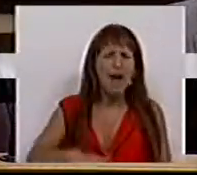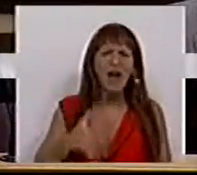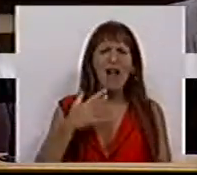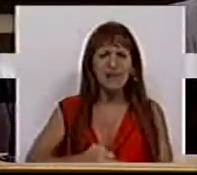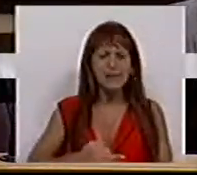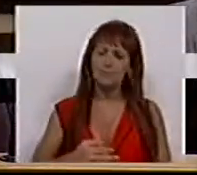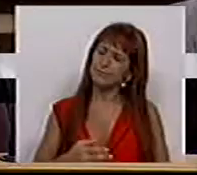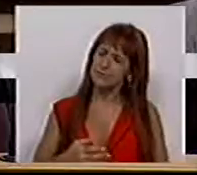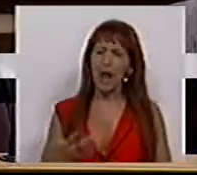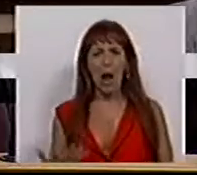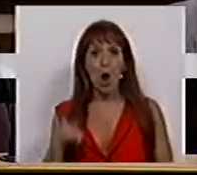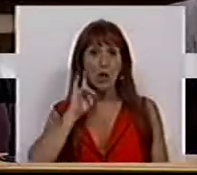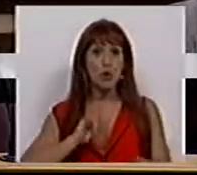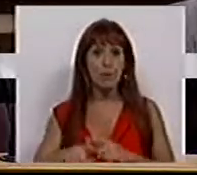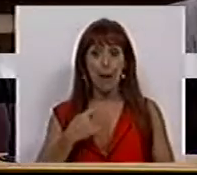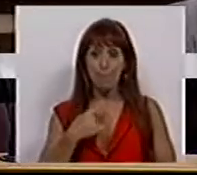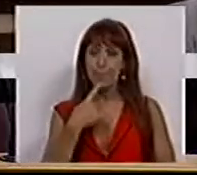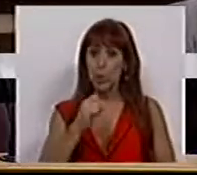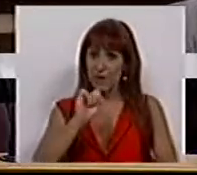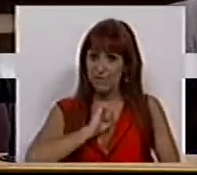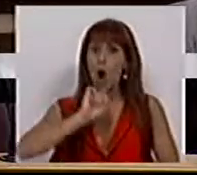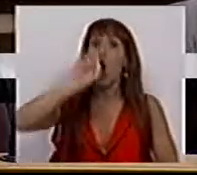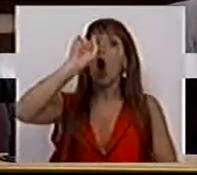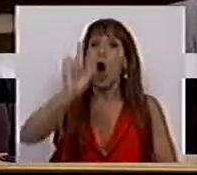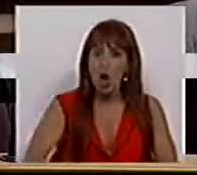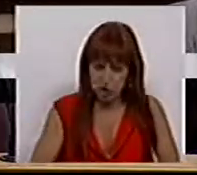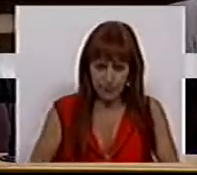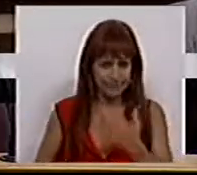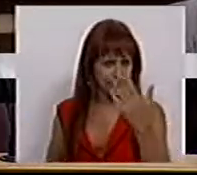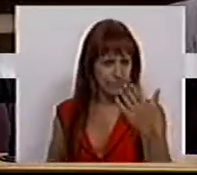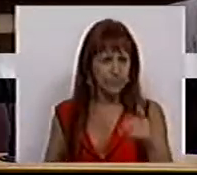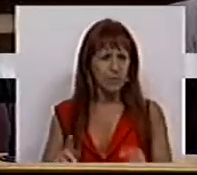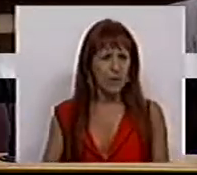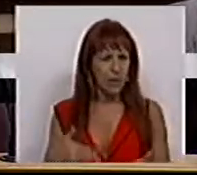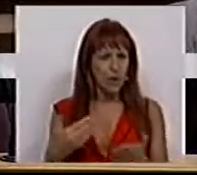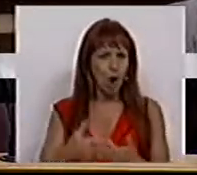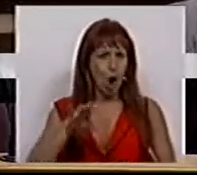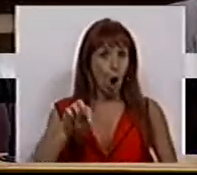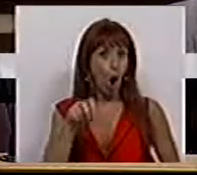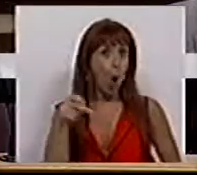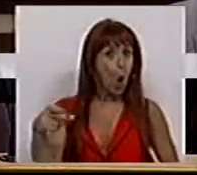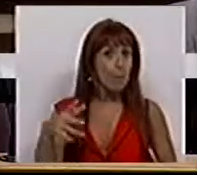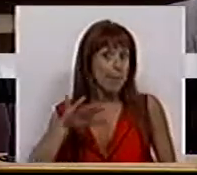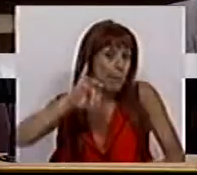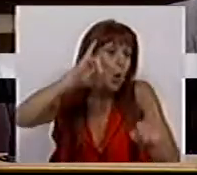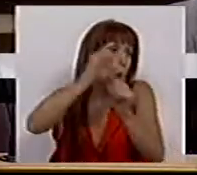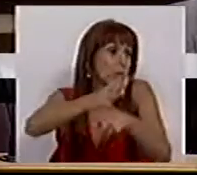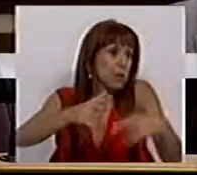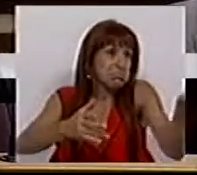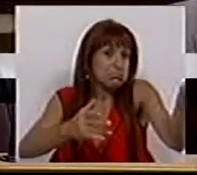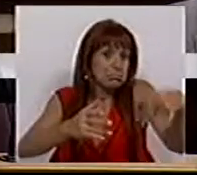E agora, Sra. Deputada, e a minha pergunta concreta é a seguinte. Está lançada uma OPA, que poderá haver outras,